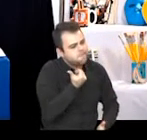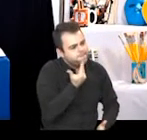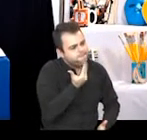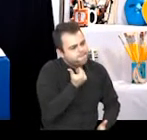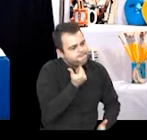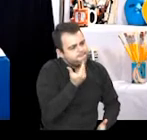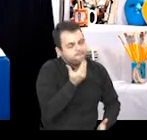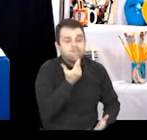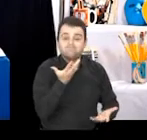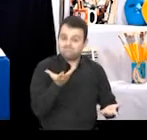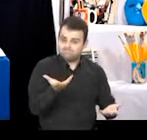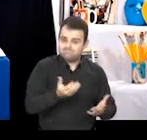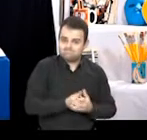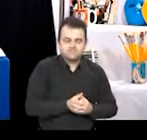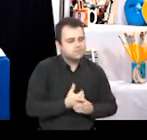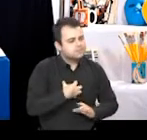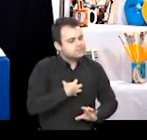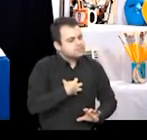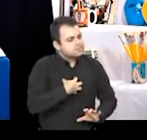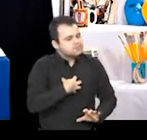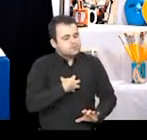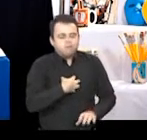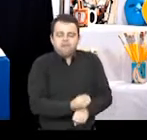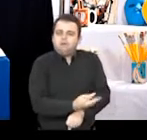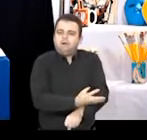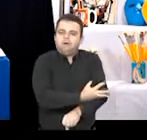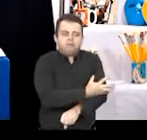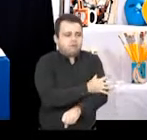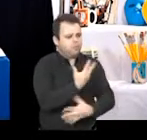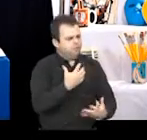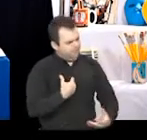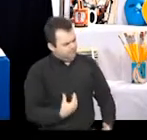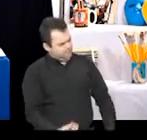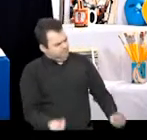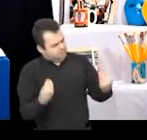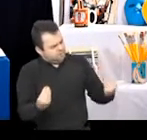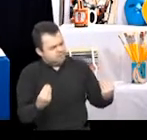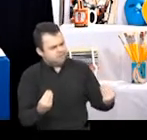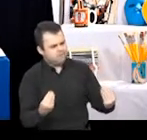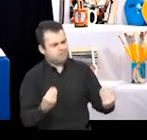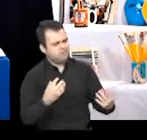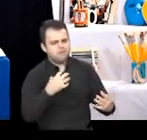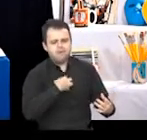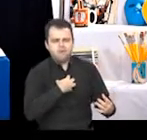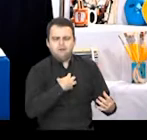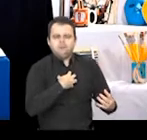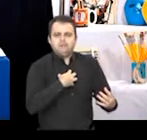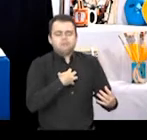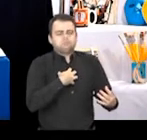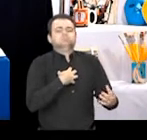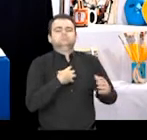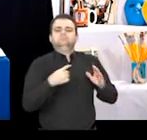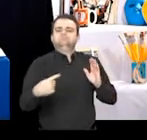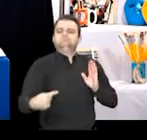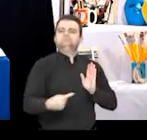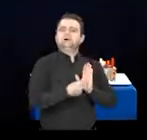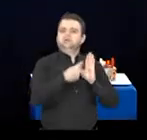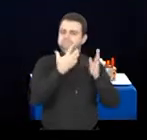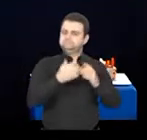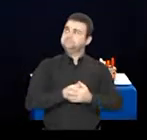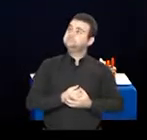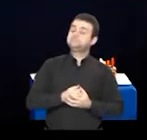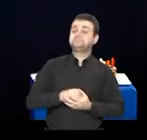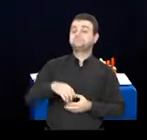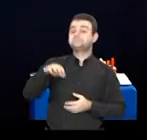manifestação artística, se emocionar, se indignar, deixar ser sensibilizado por ela.